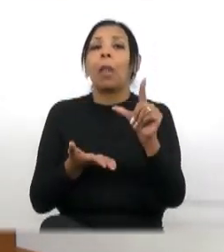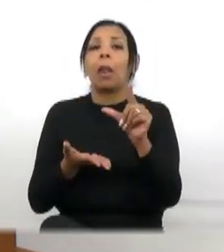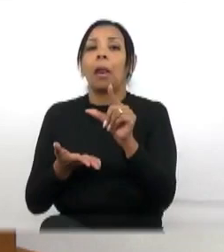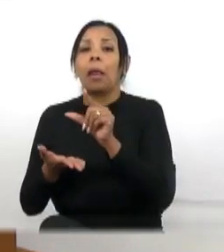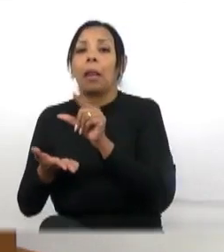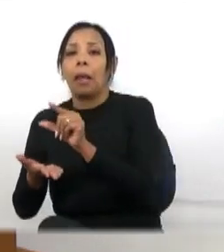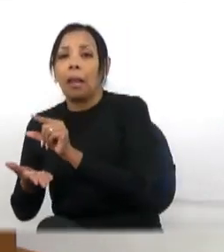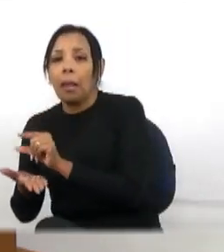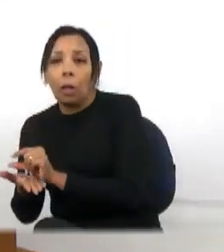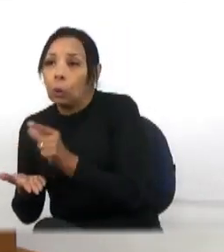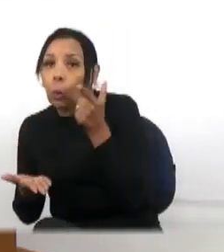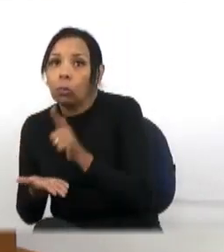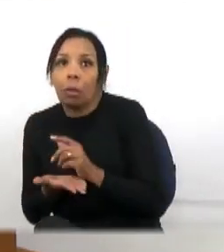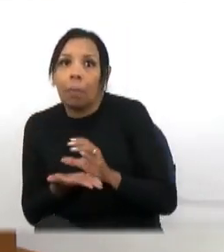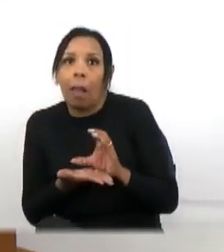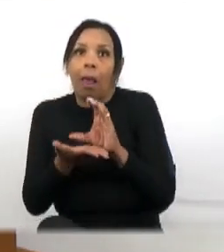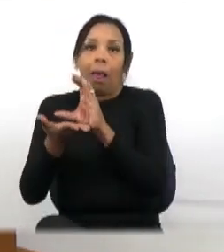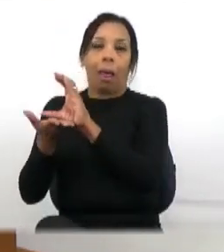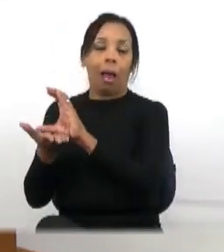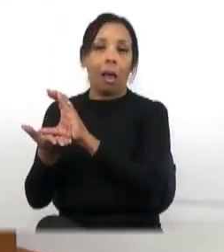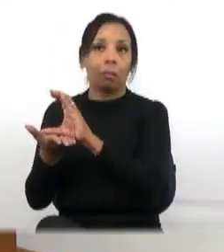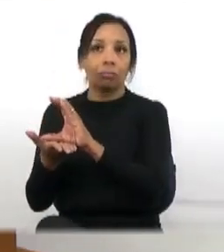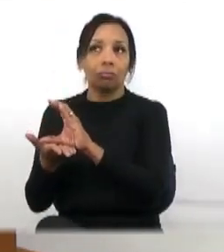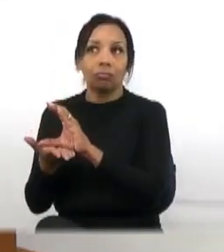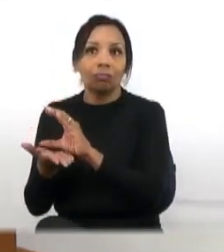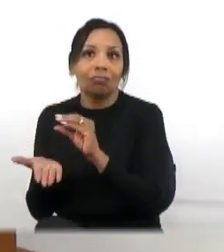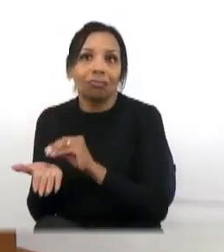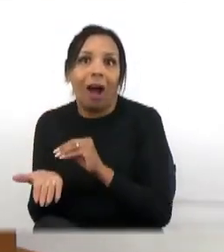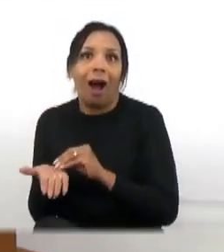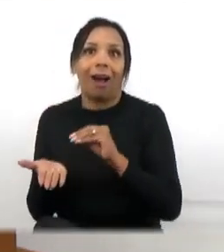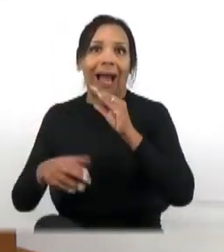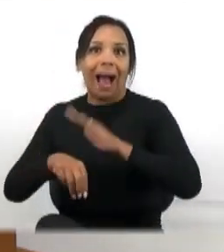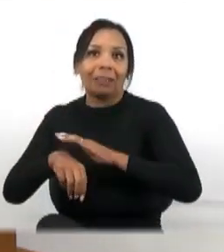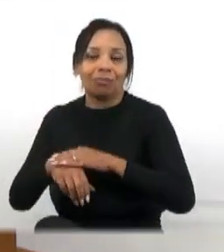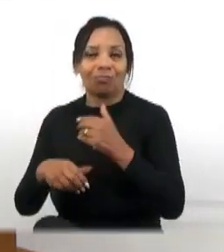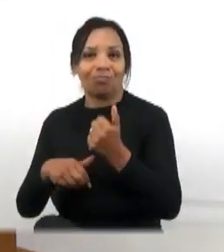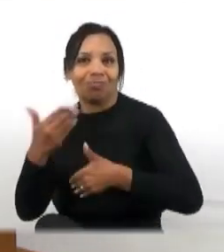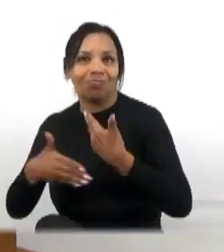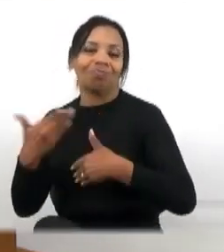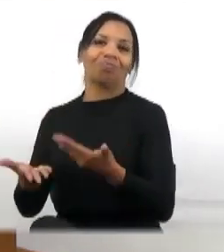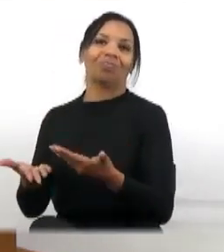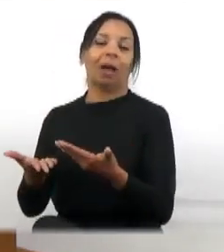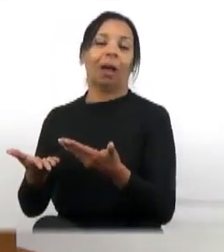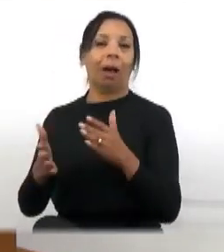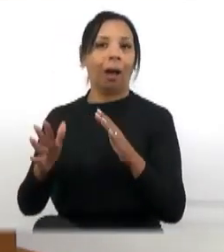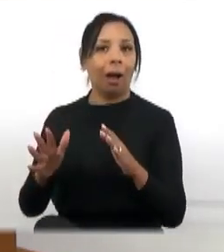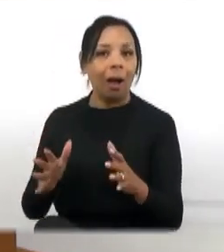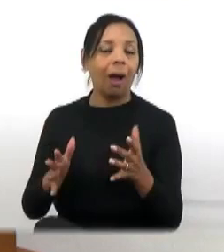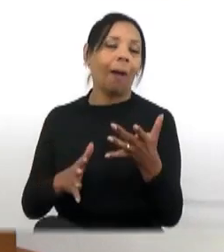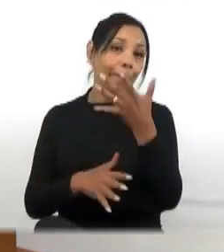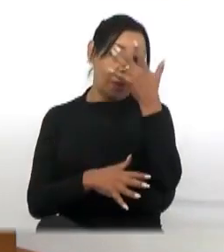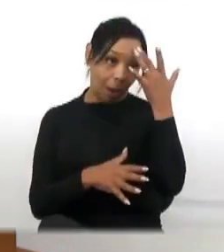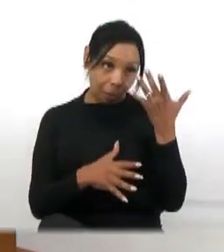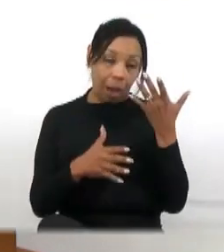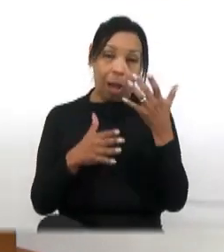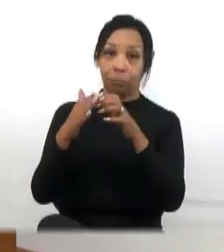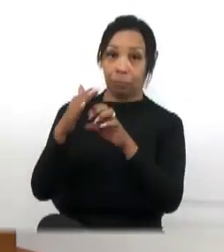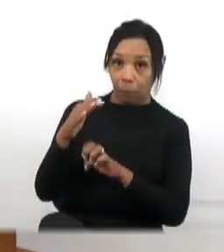região. Porque não funciona. Não funciona. Quem quer empreender neste município,